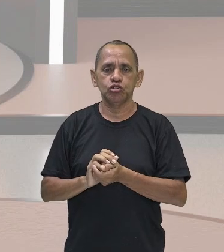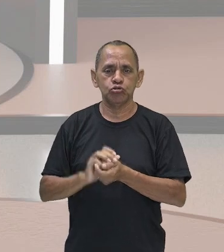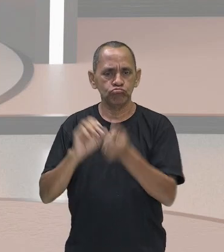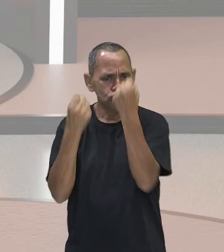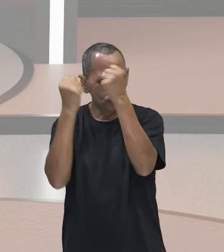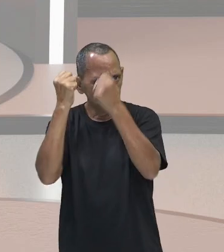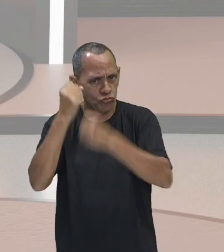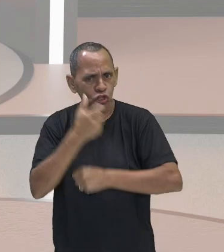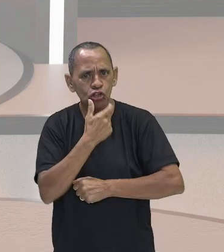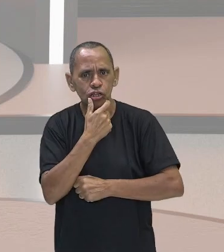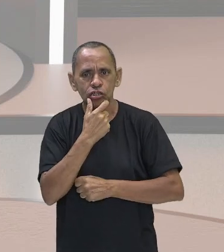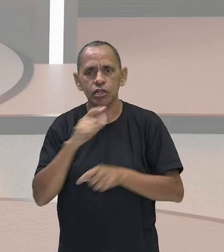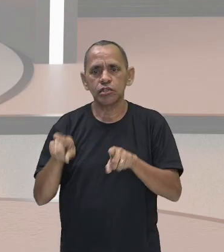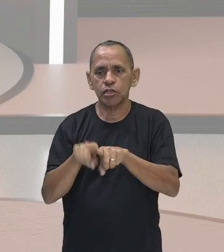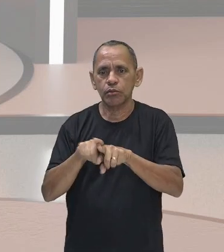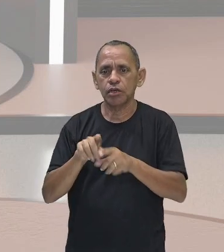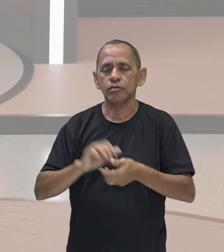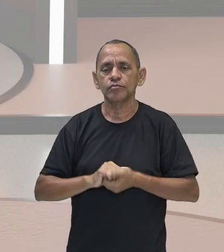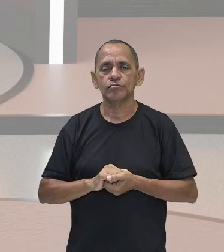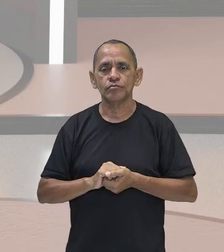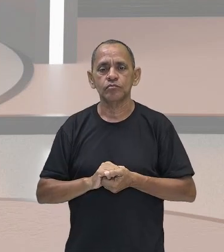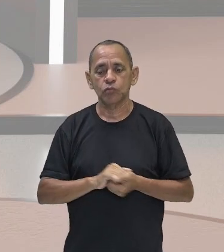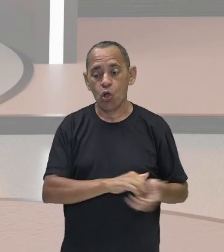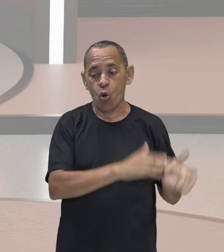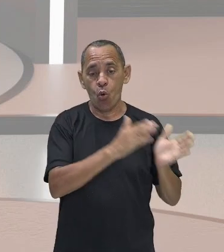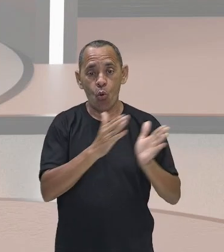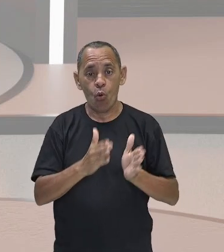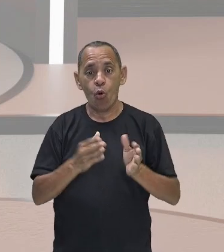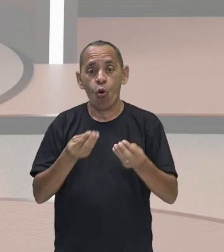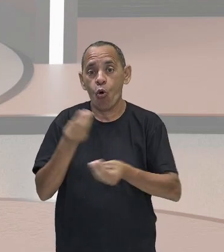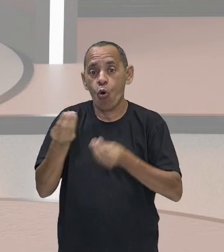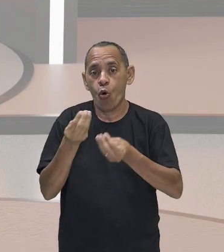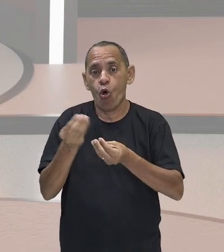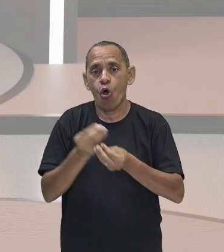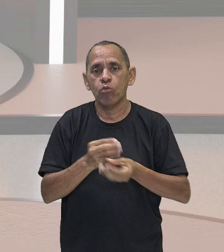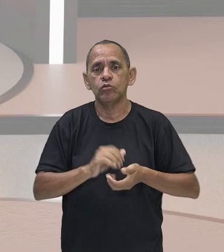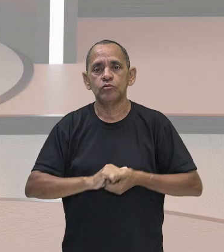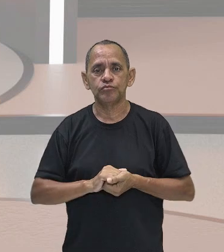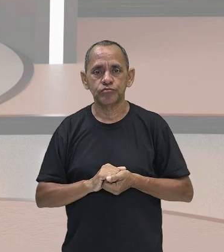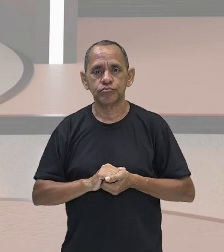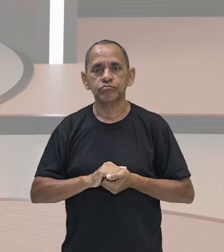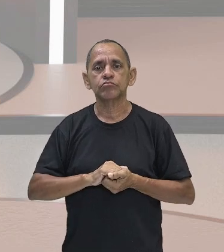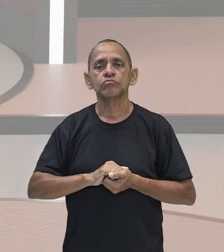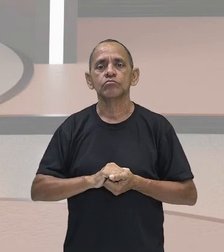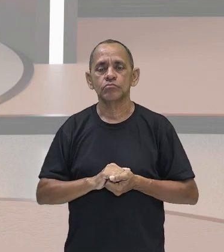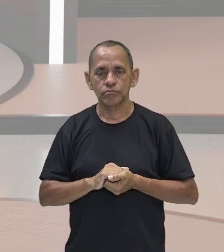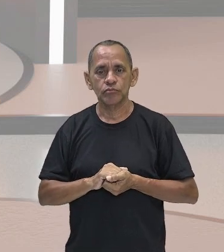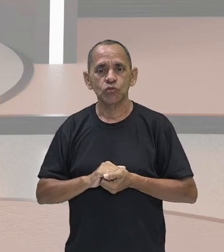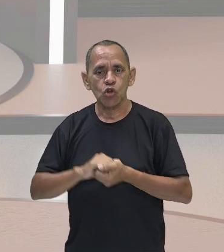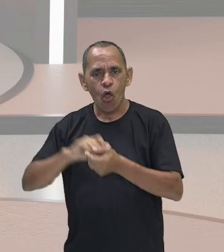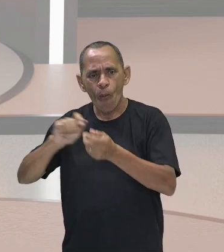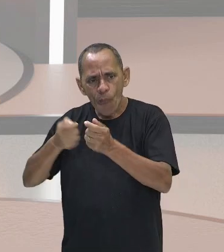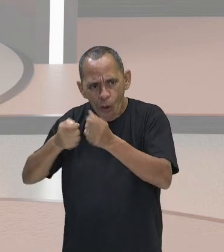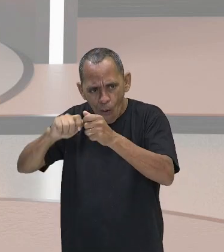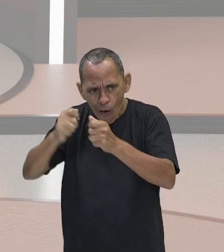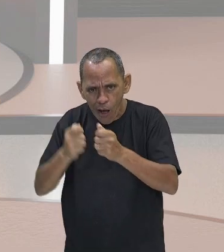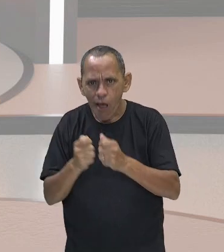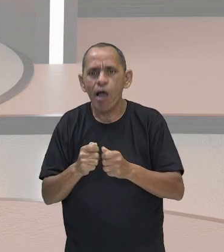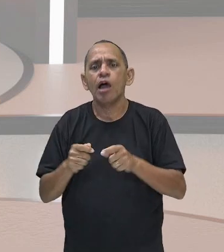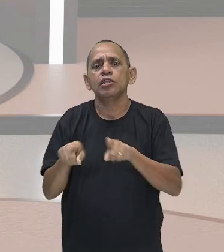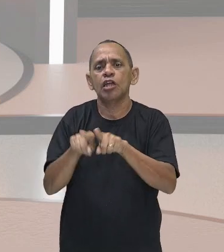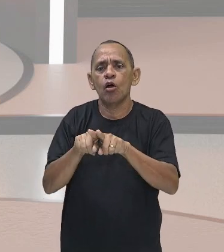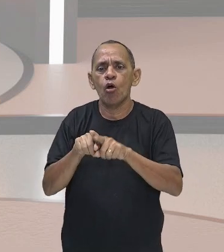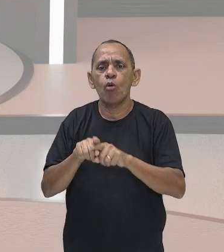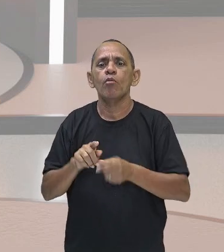fases da industrialização, tá, gente? Como é que se deu essa industrialização desde a fase lá do artesanato na Idade Média até,